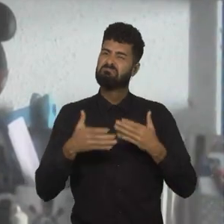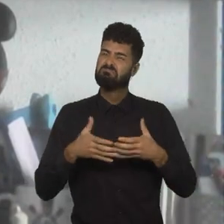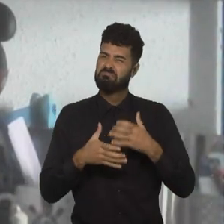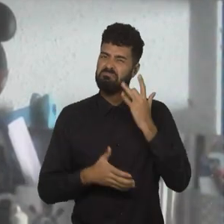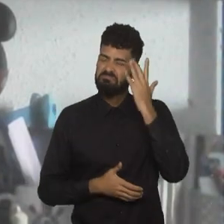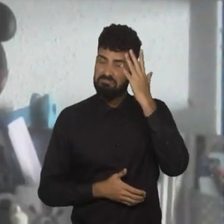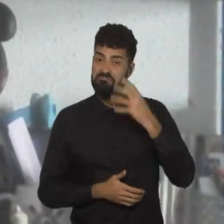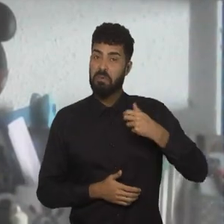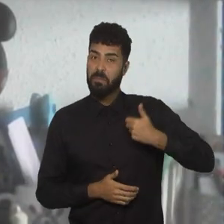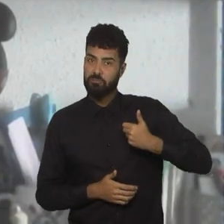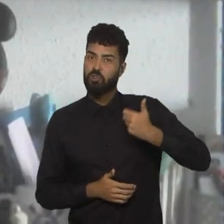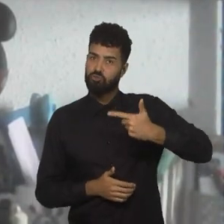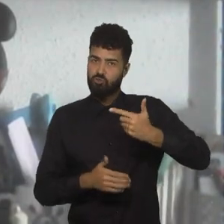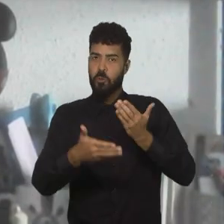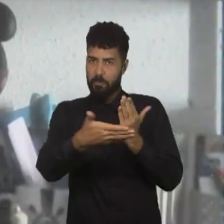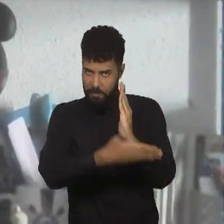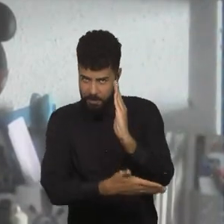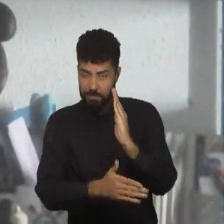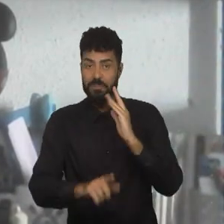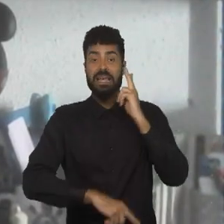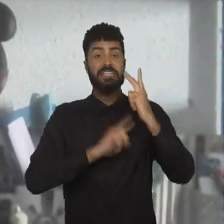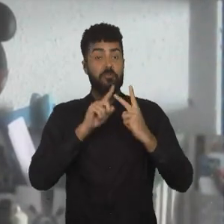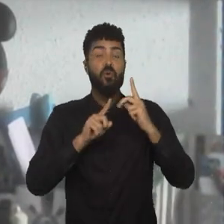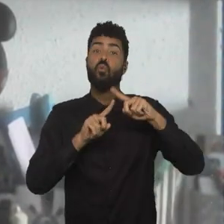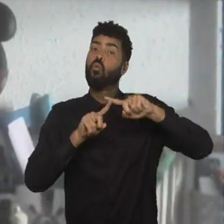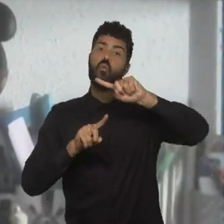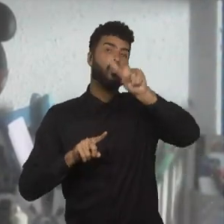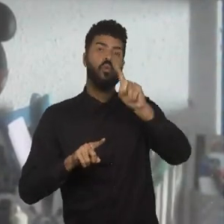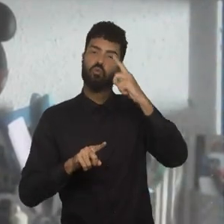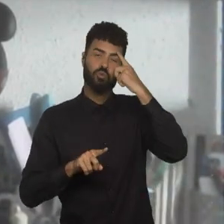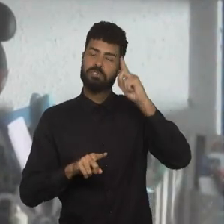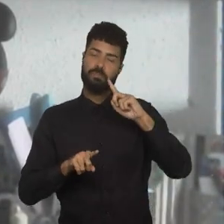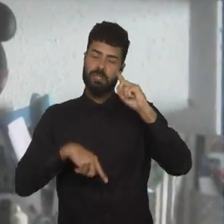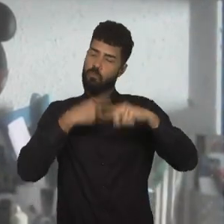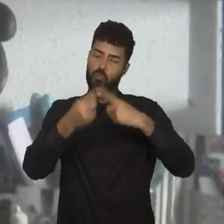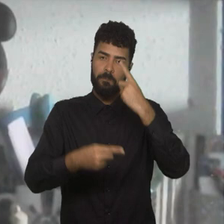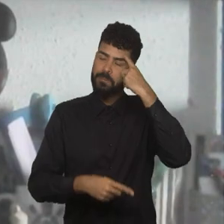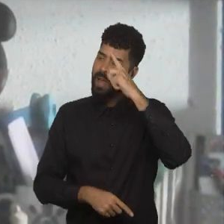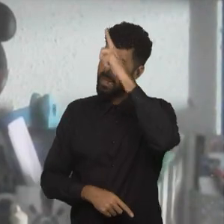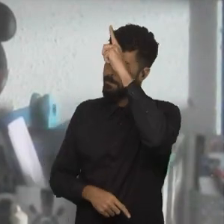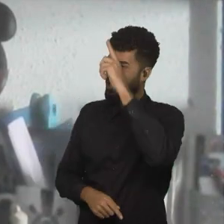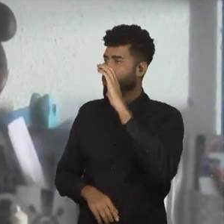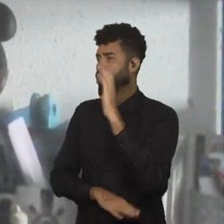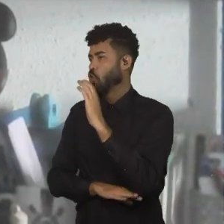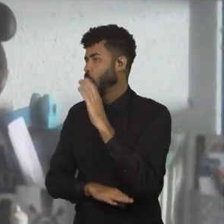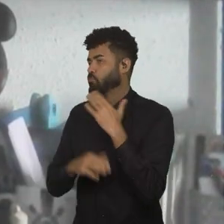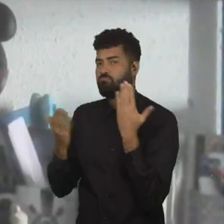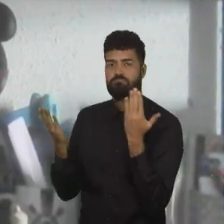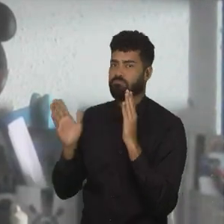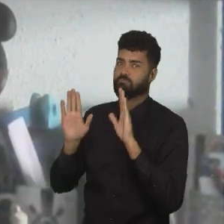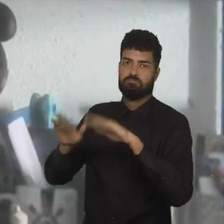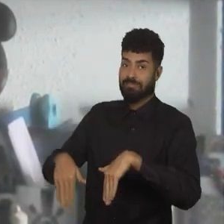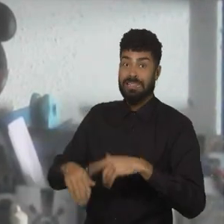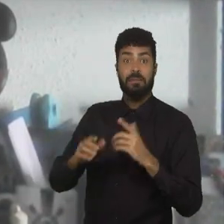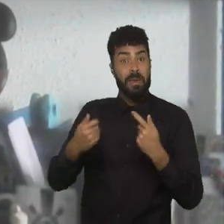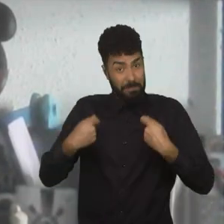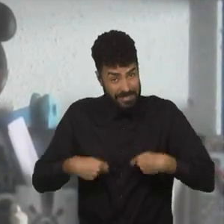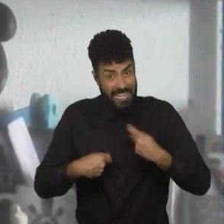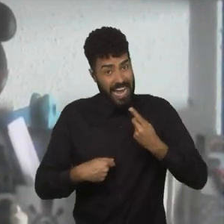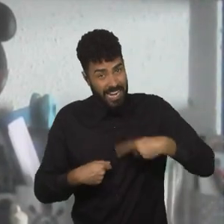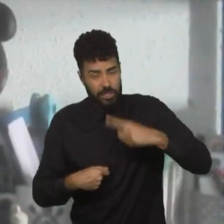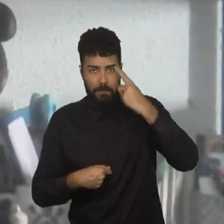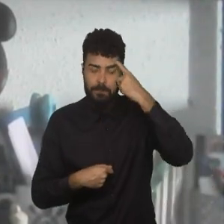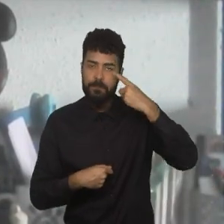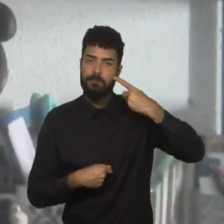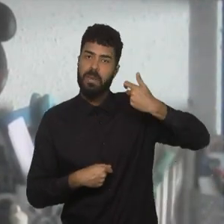primeiro ou segundo, a gente passa, depois que a gente, quem vai ser depois, gente pega depois, Alemanha, Colômbia, quem for, mas eu acho que a gente pode simplificar